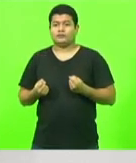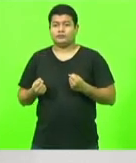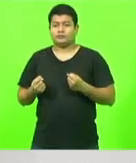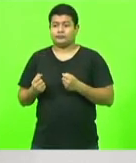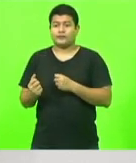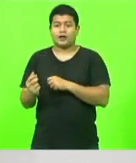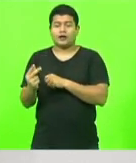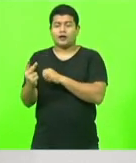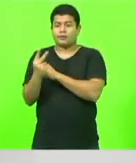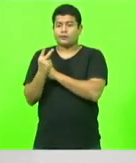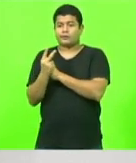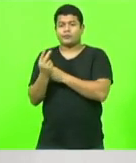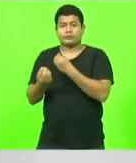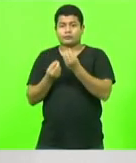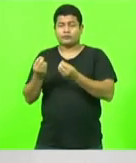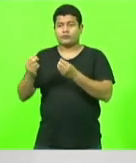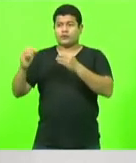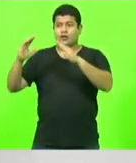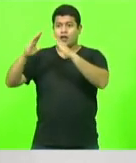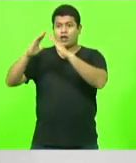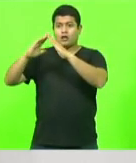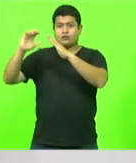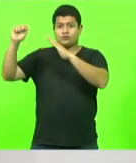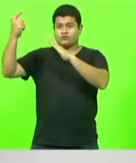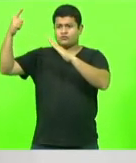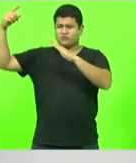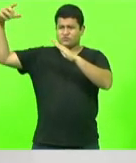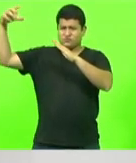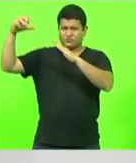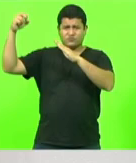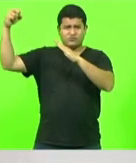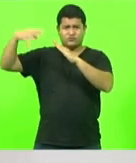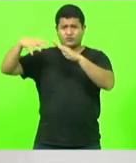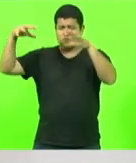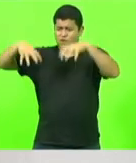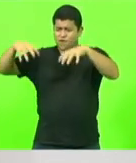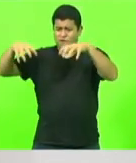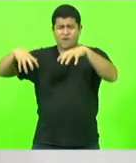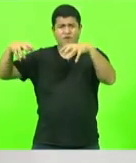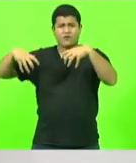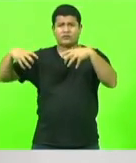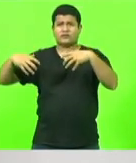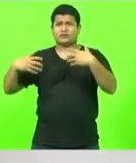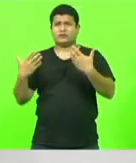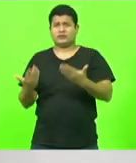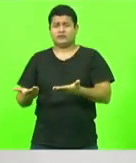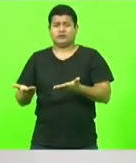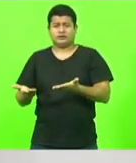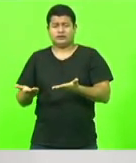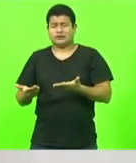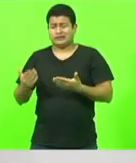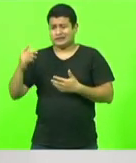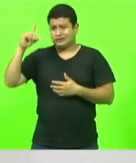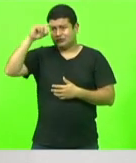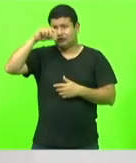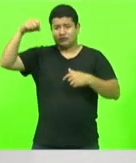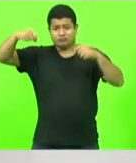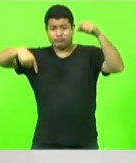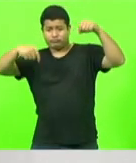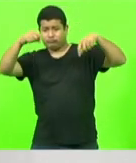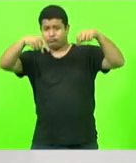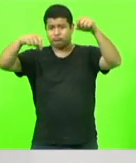Tem que rezar para dar sol, porque com mau tempo precisam ficar trancados na sala de aula, sem pátio, que está